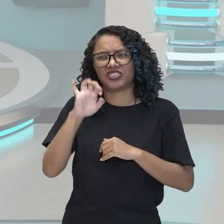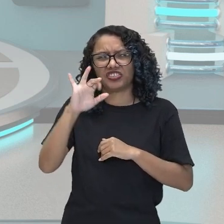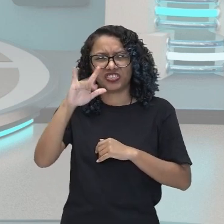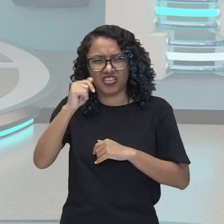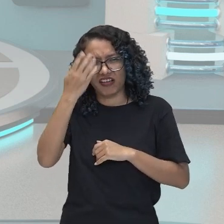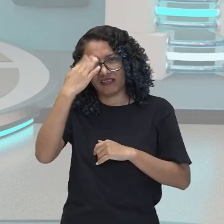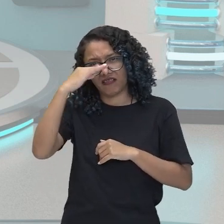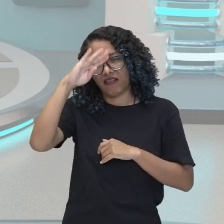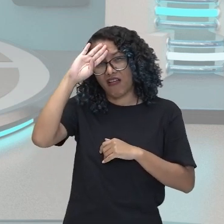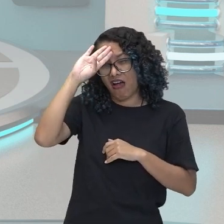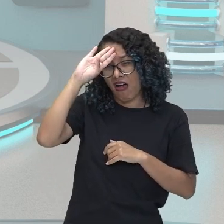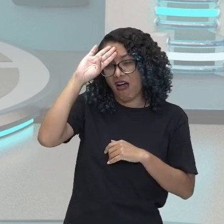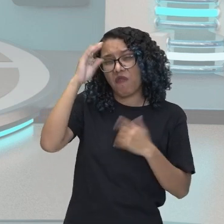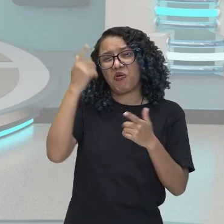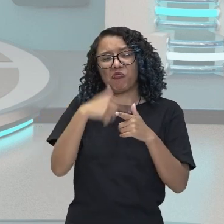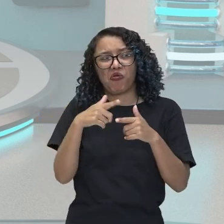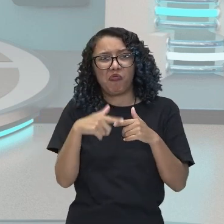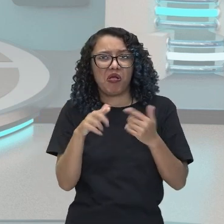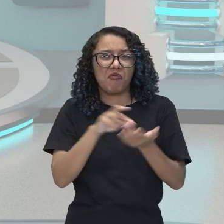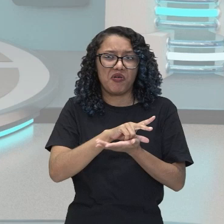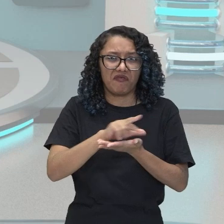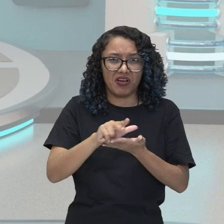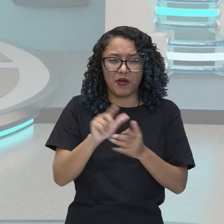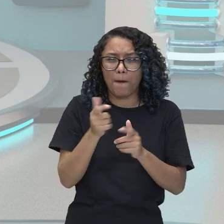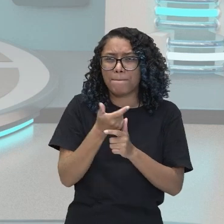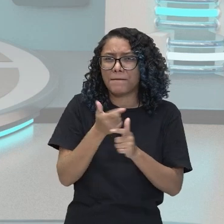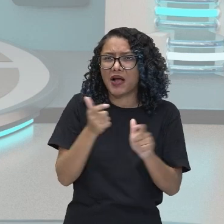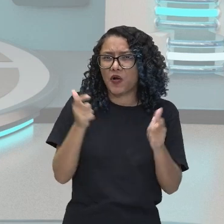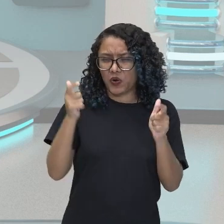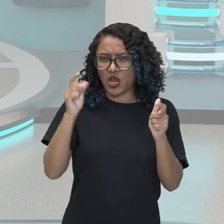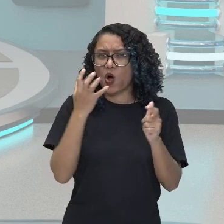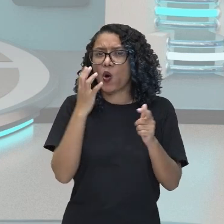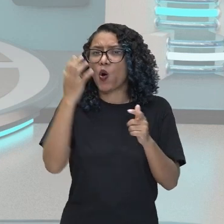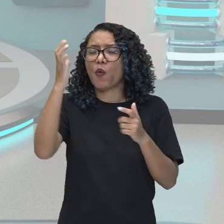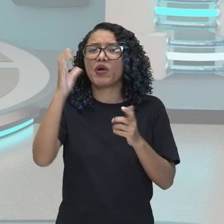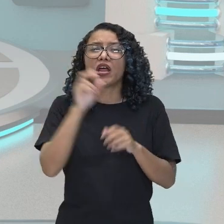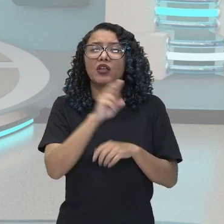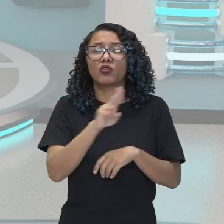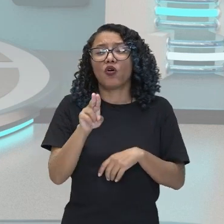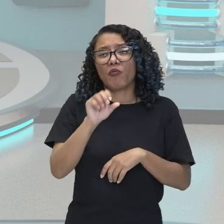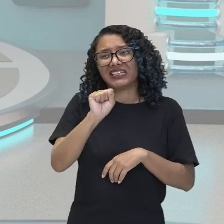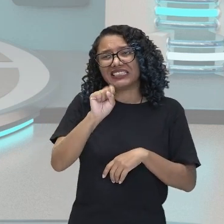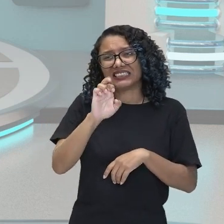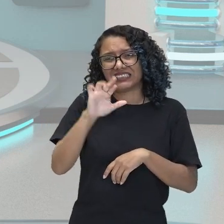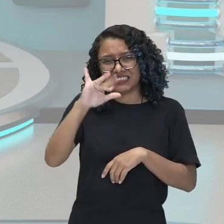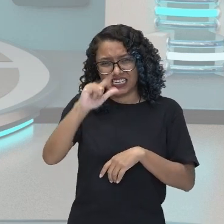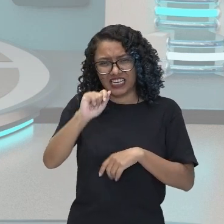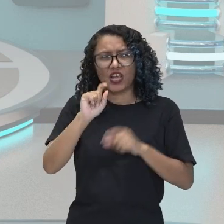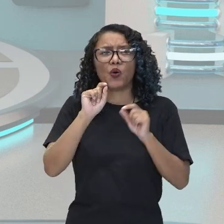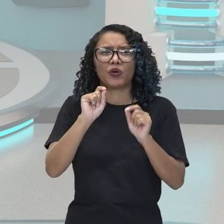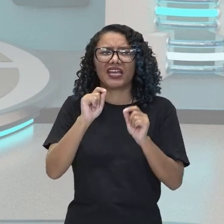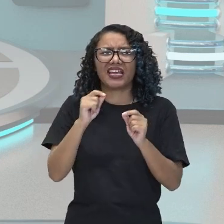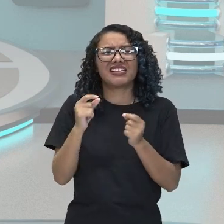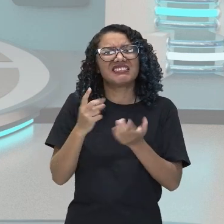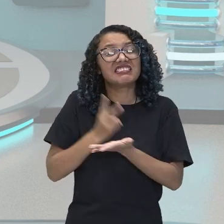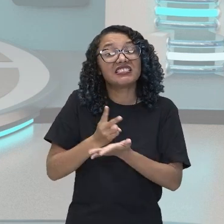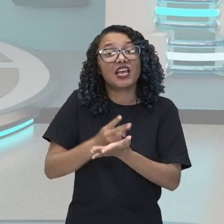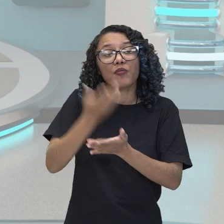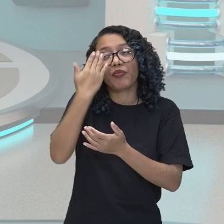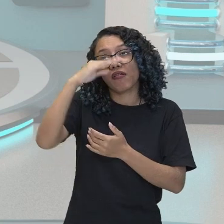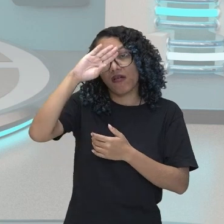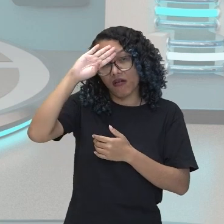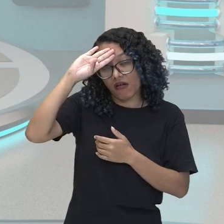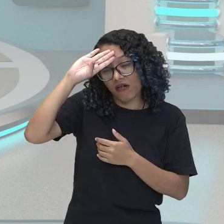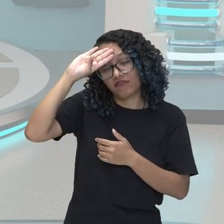das óperas, que são chamadas óperas sérias, elas são dramáticas. Geralmente, envolve no